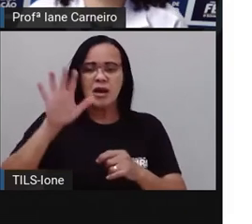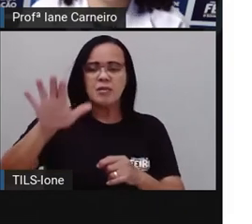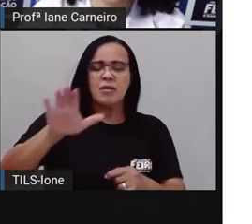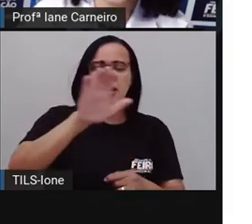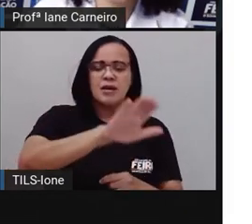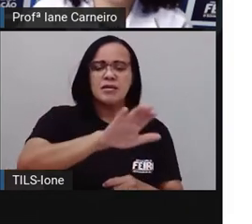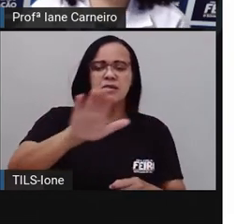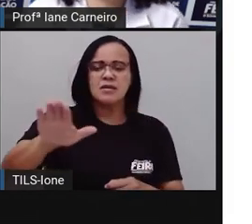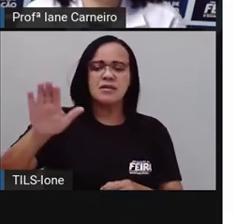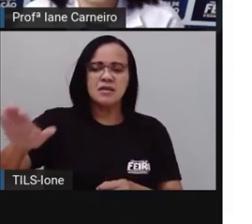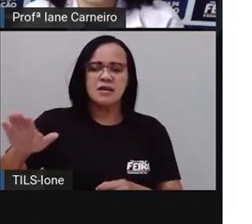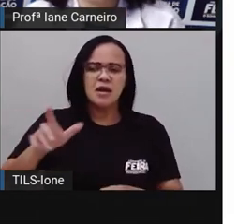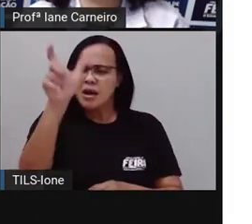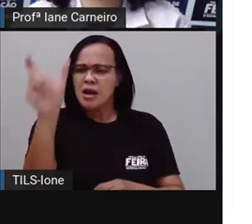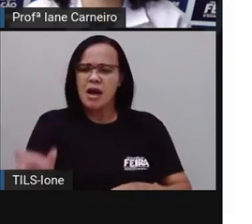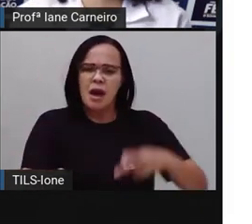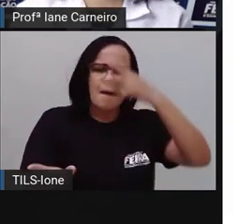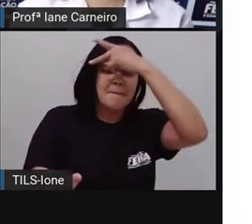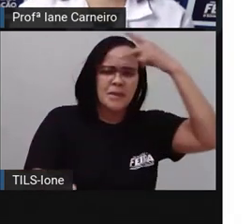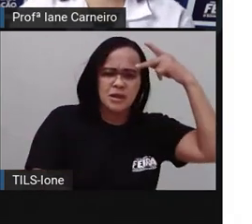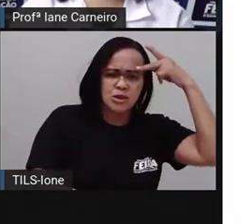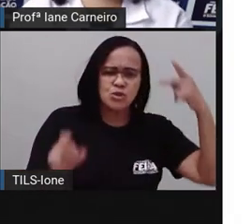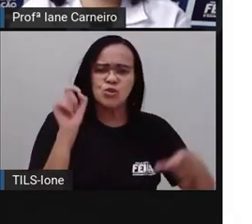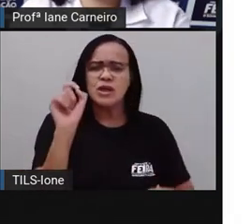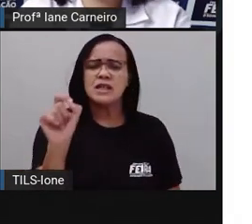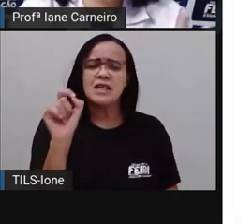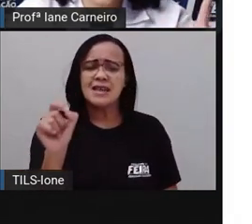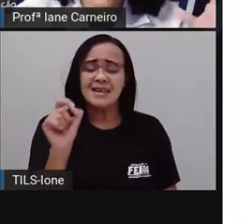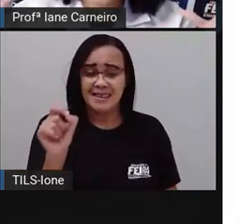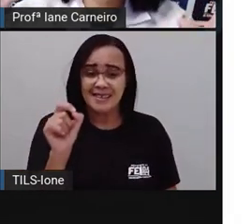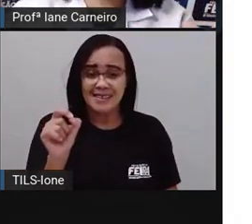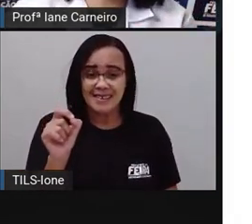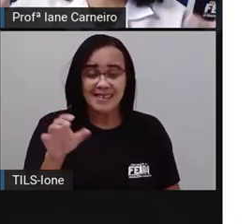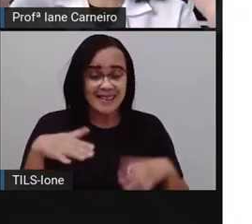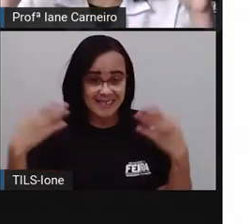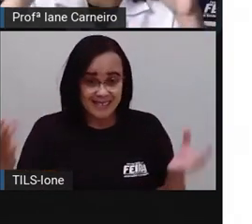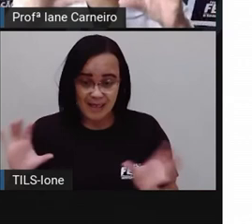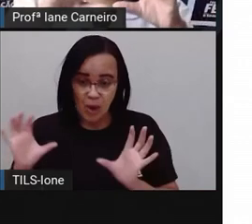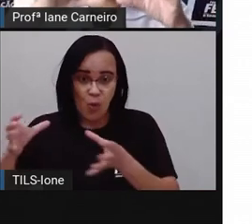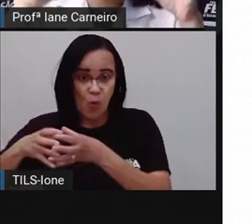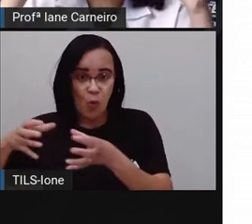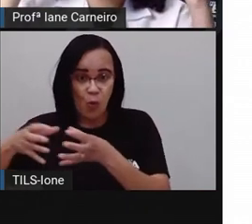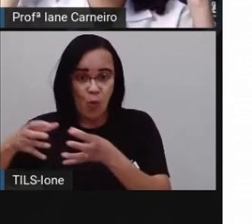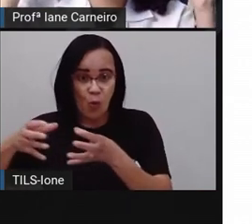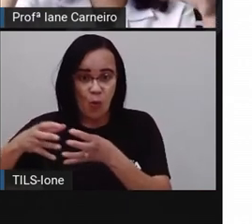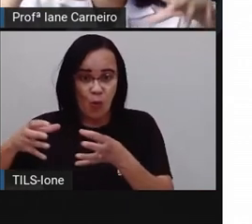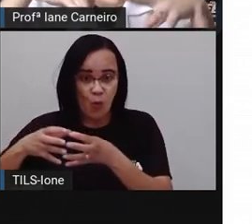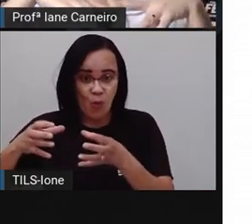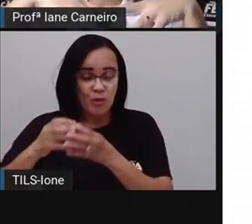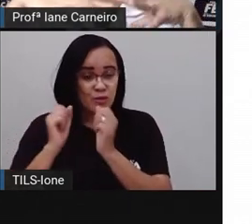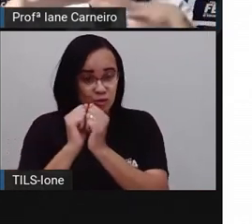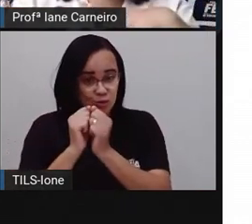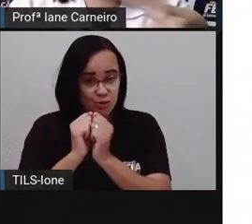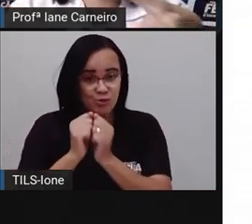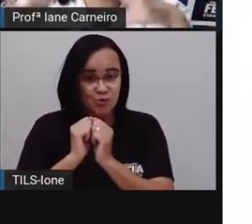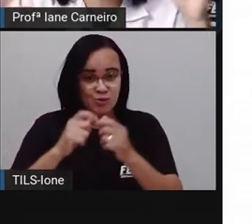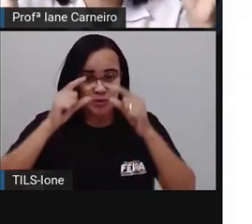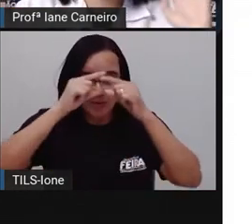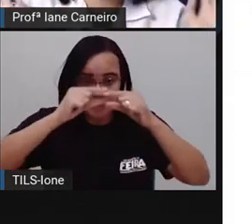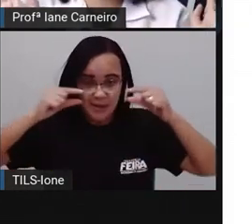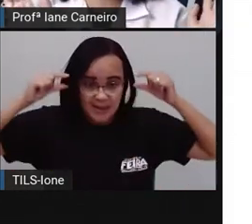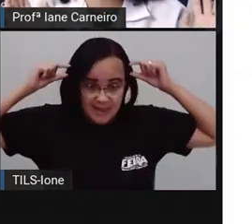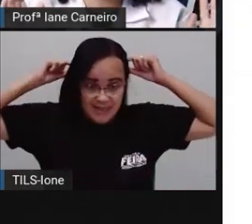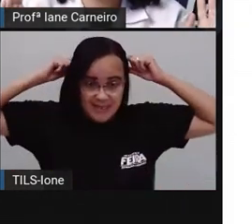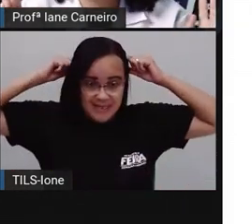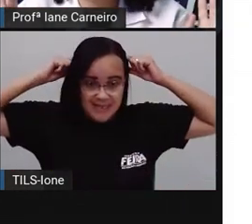adivinhar quem é a pessoa, né? Então, junta-se o grupo, né? Pega-se uma venda e aí escolhe quem do